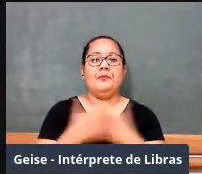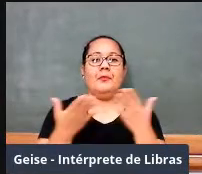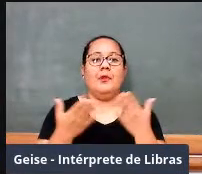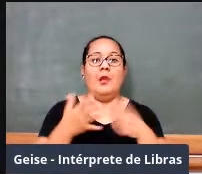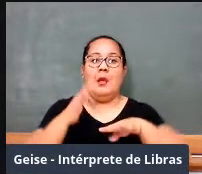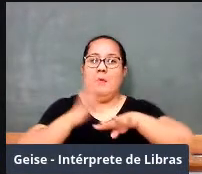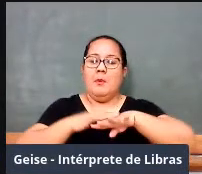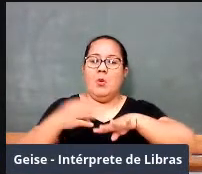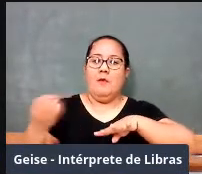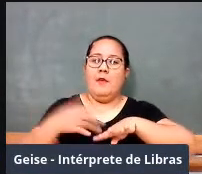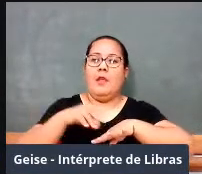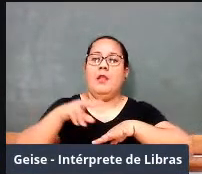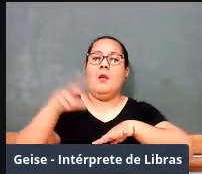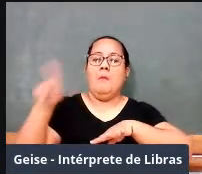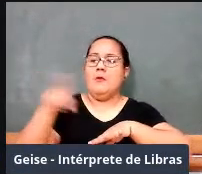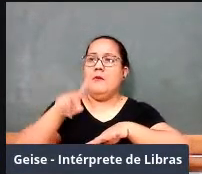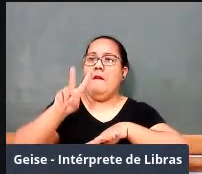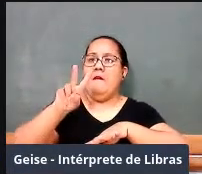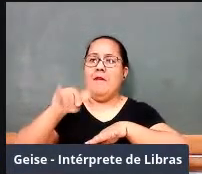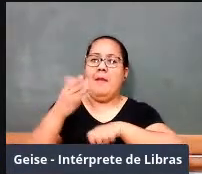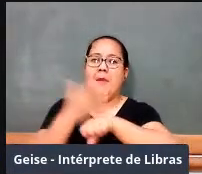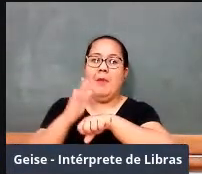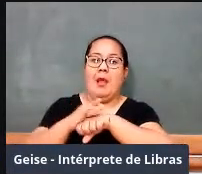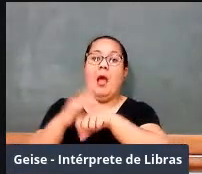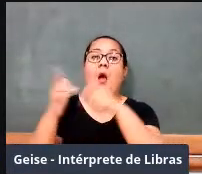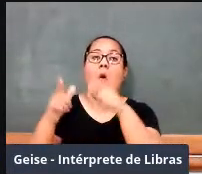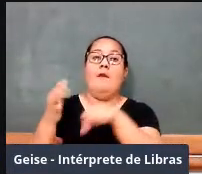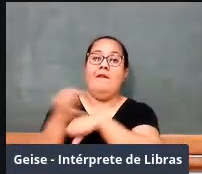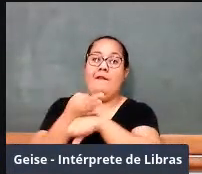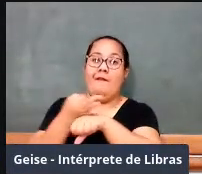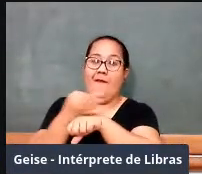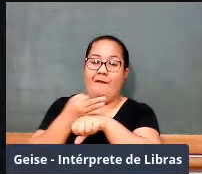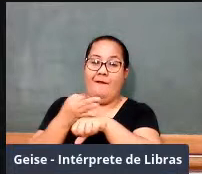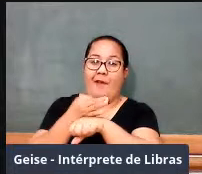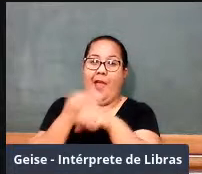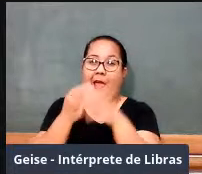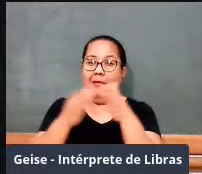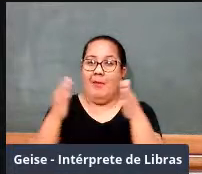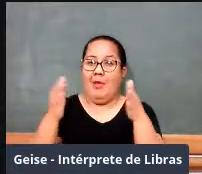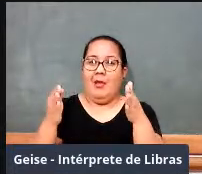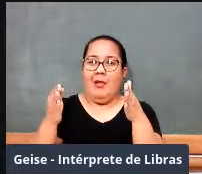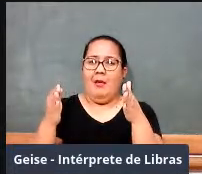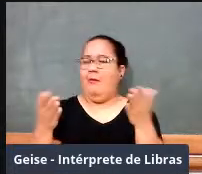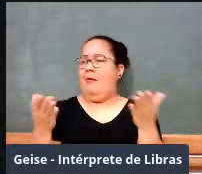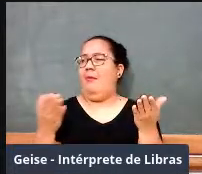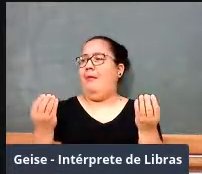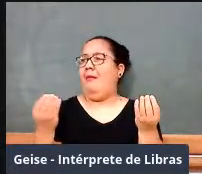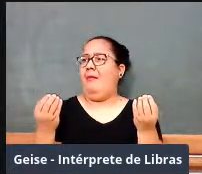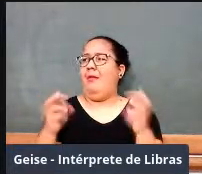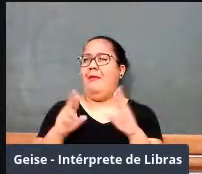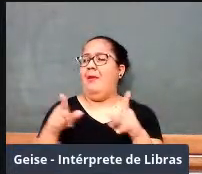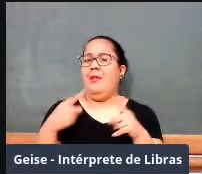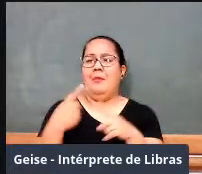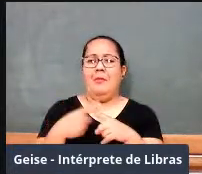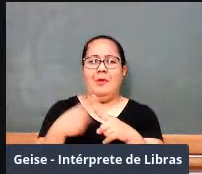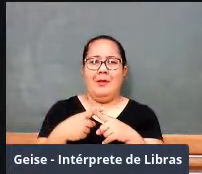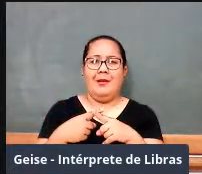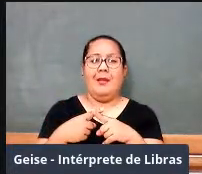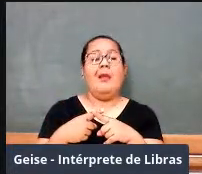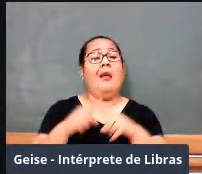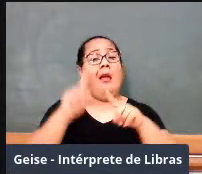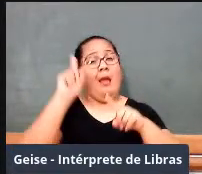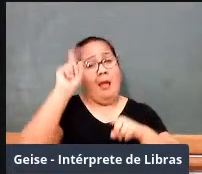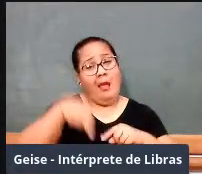moderna vai preparar professores nas férias. O que que tem isso de diferente? Tem o seguinte, que até esse tempo,